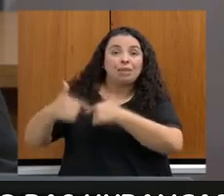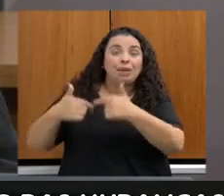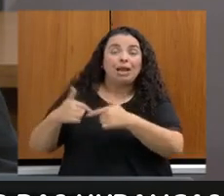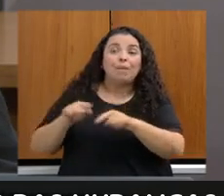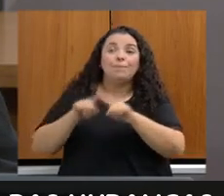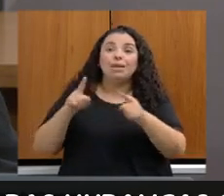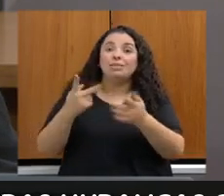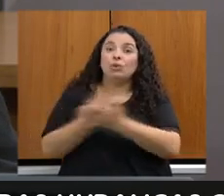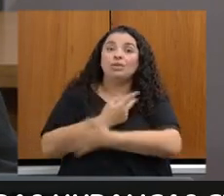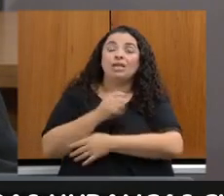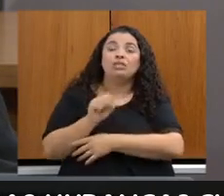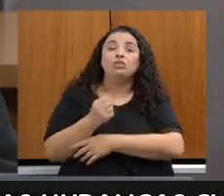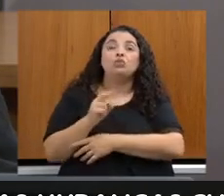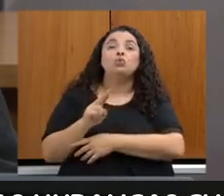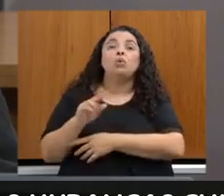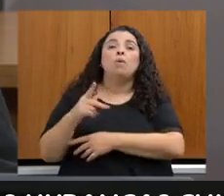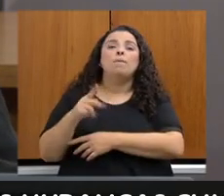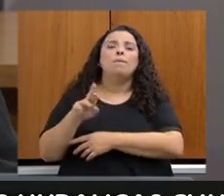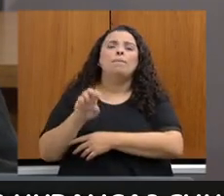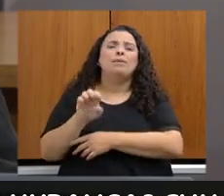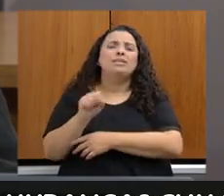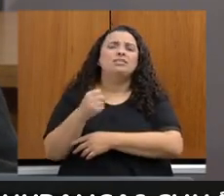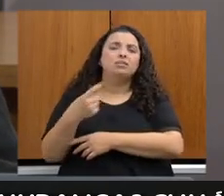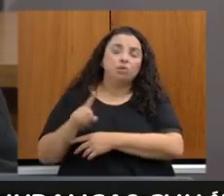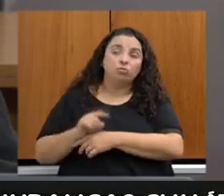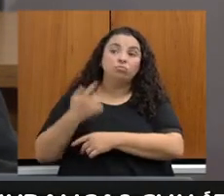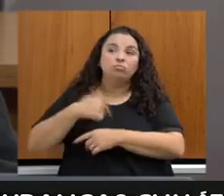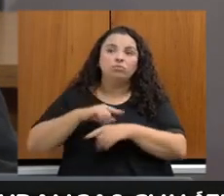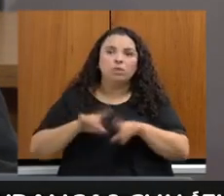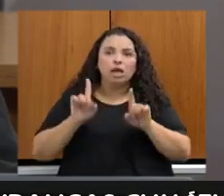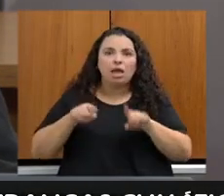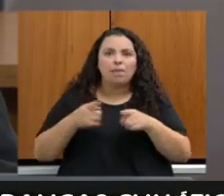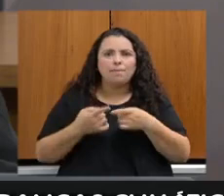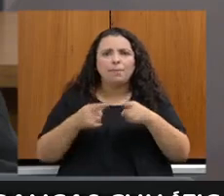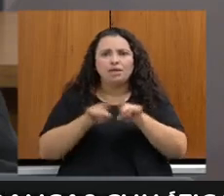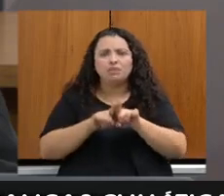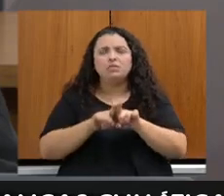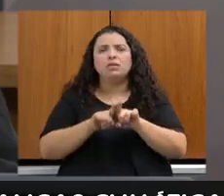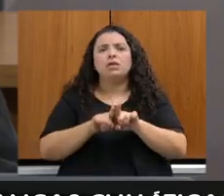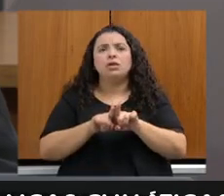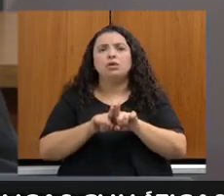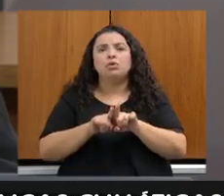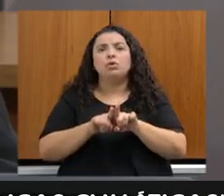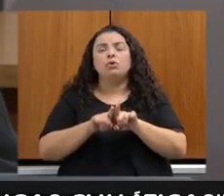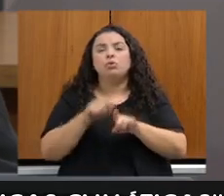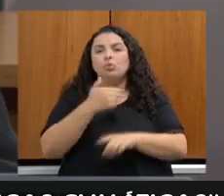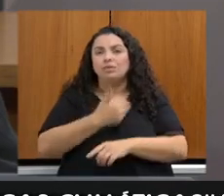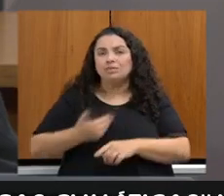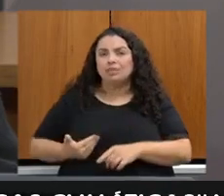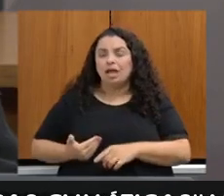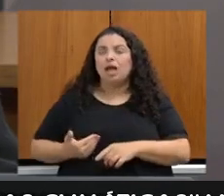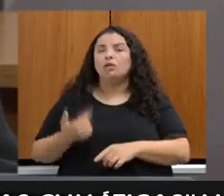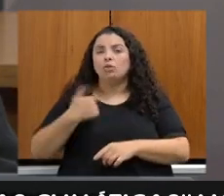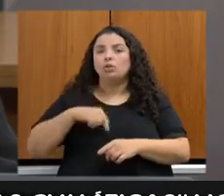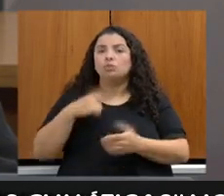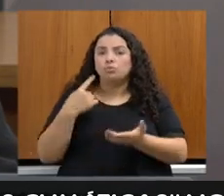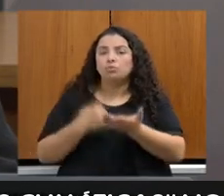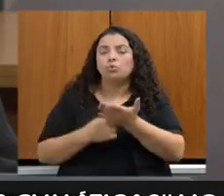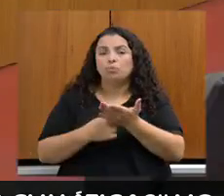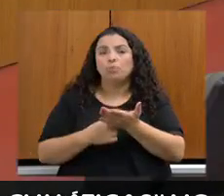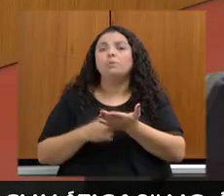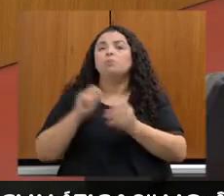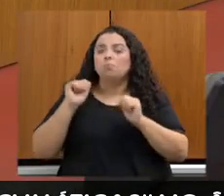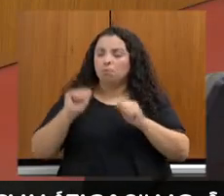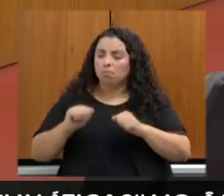gente é parceiro, sim, do órgão, a gente está aqui justamente para reforçar esse compromisso e podem contar com o sistema Faheng. Muito